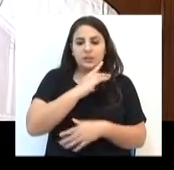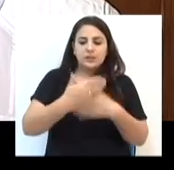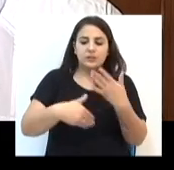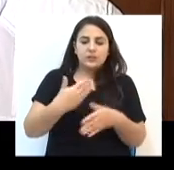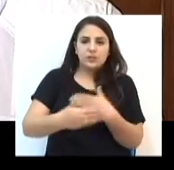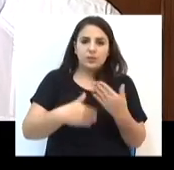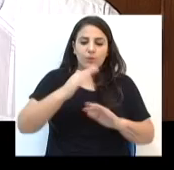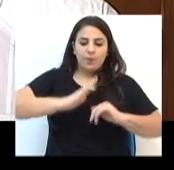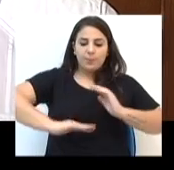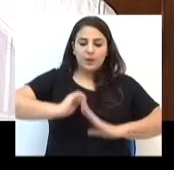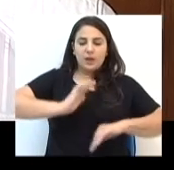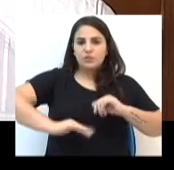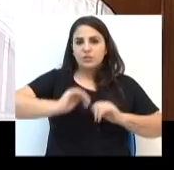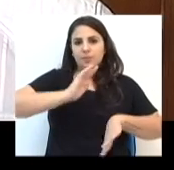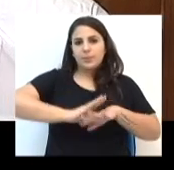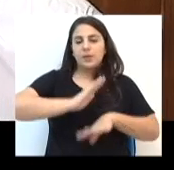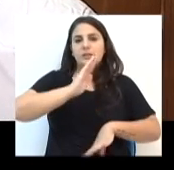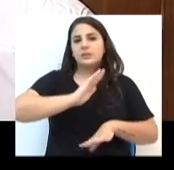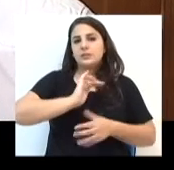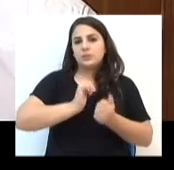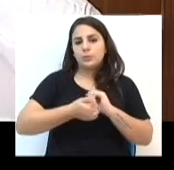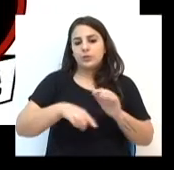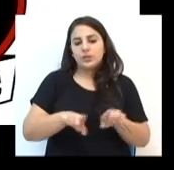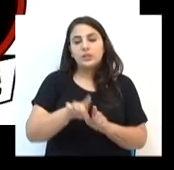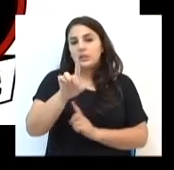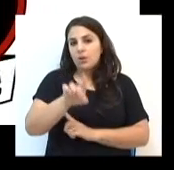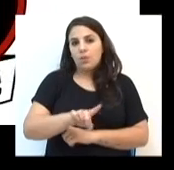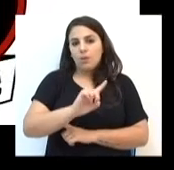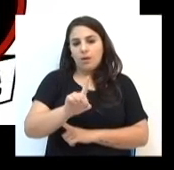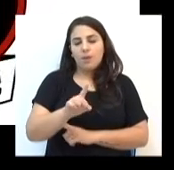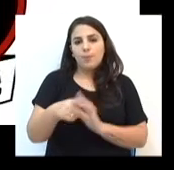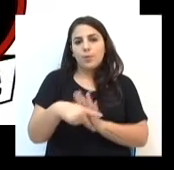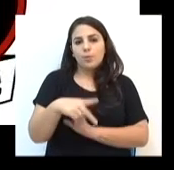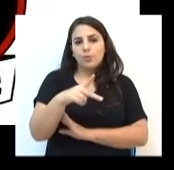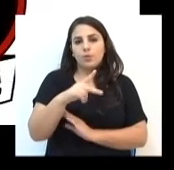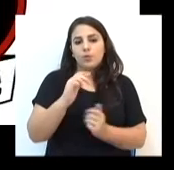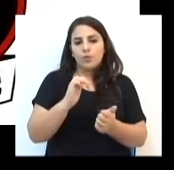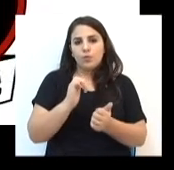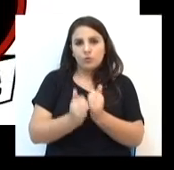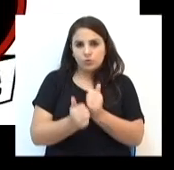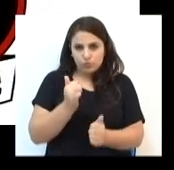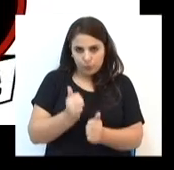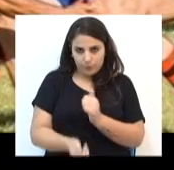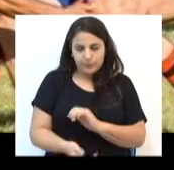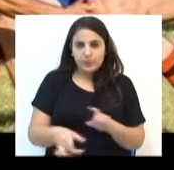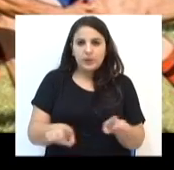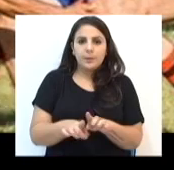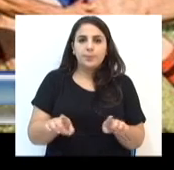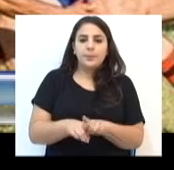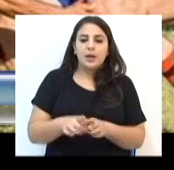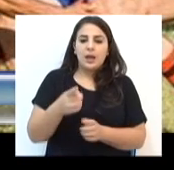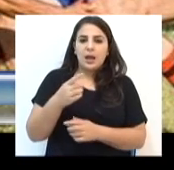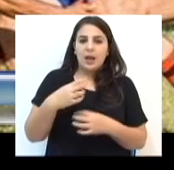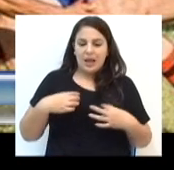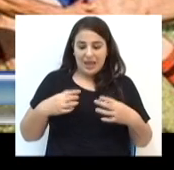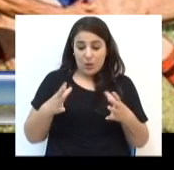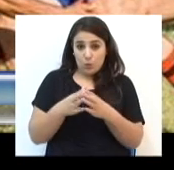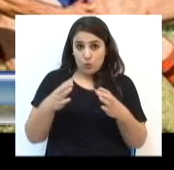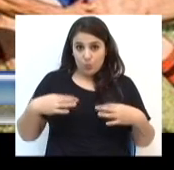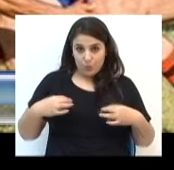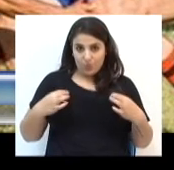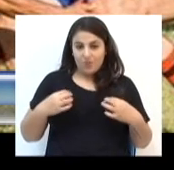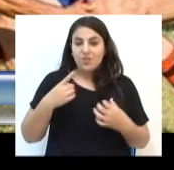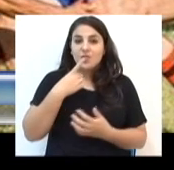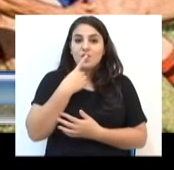de desenvolver a prática de outro esporte que não seja futebol. A equipe do Planalto Rugby Club veste as cores vermelho,